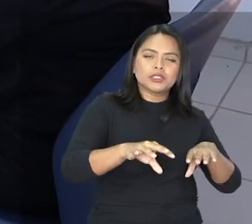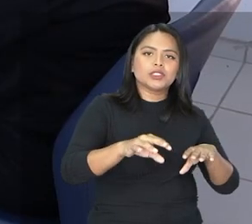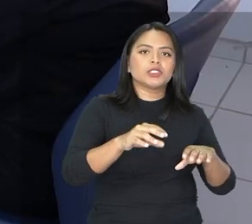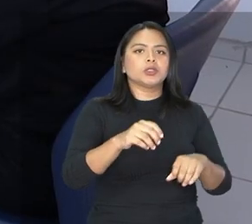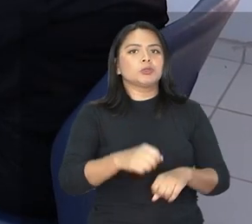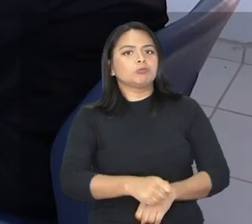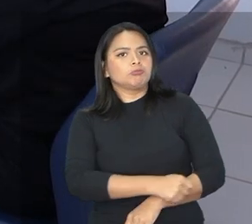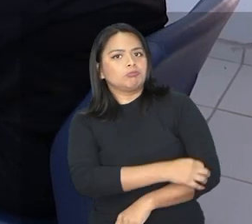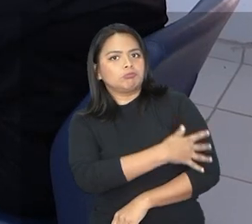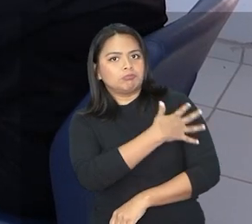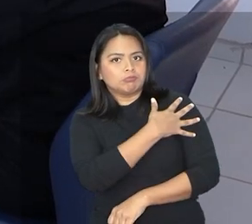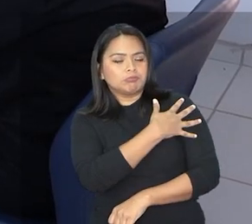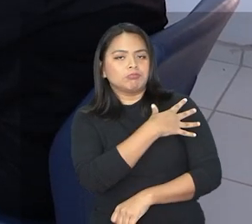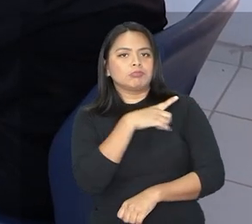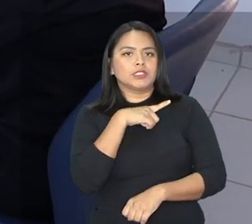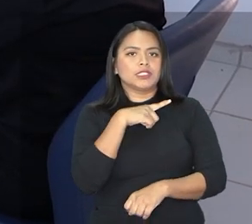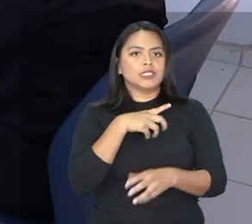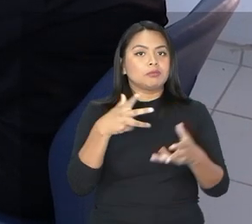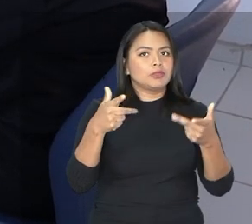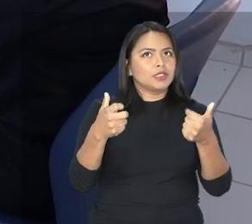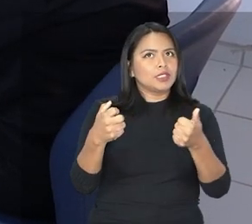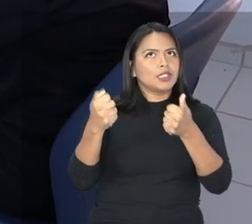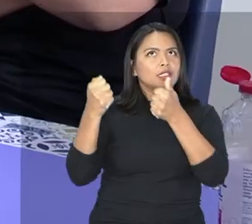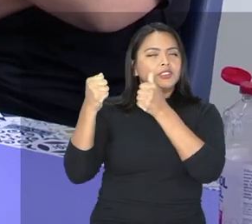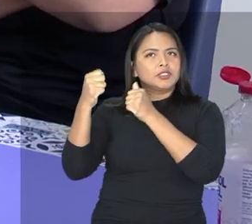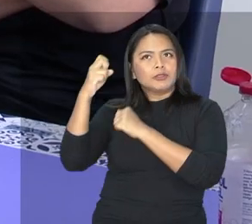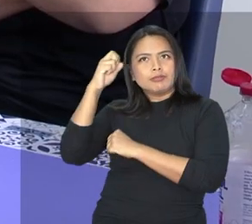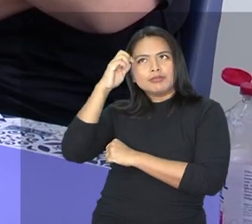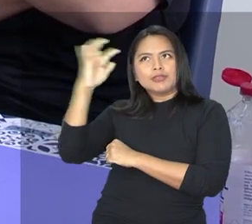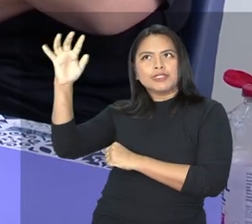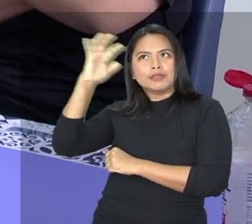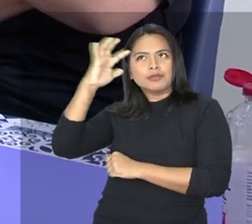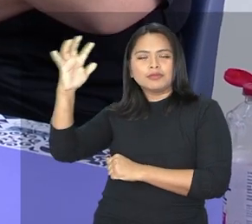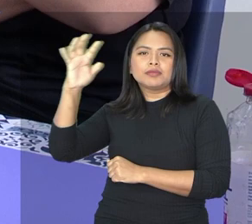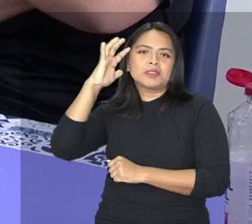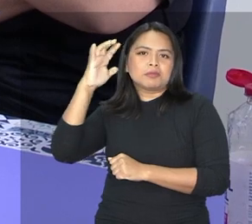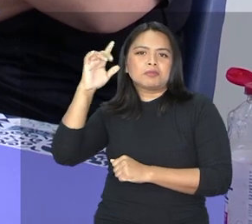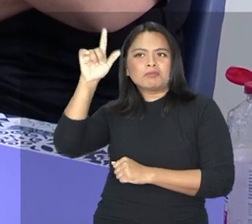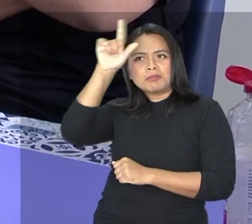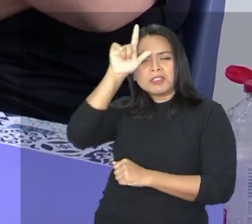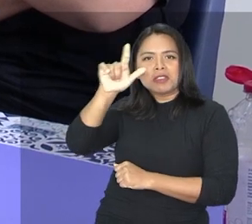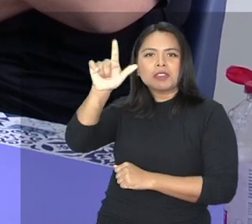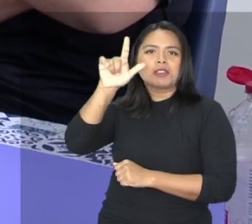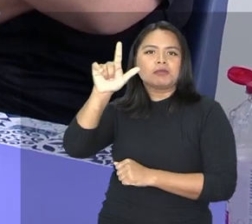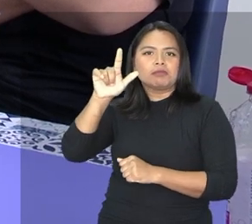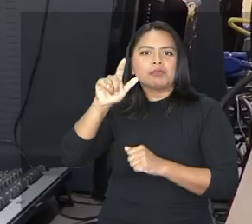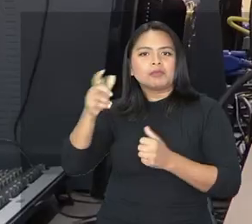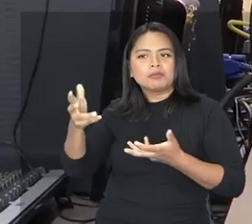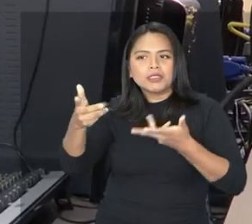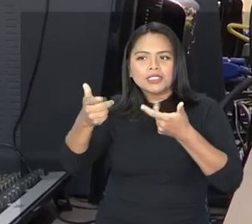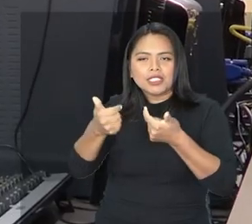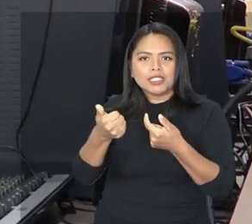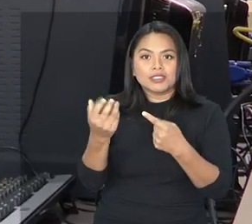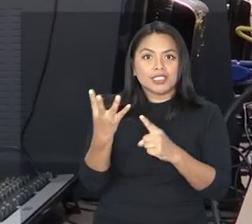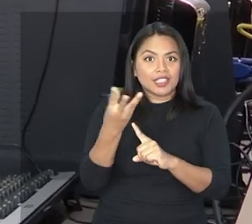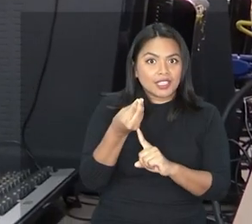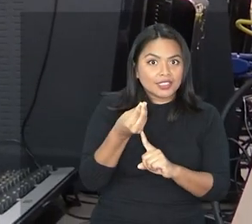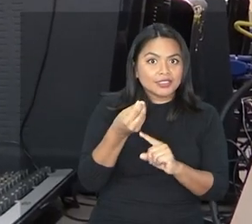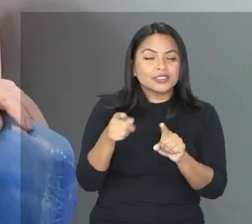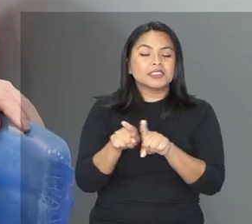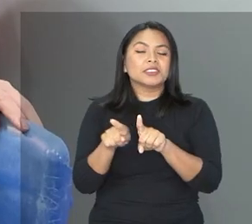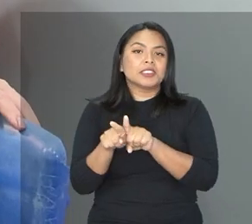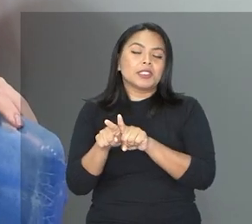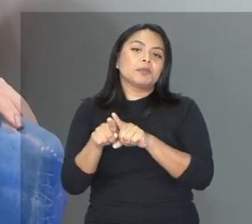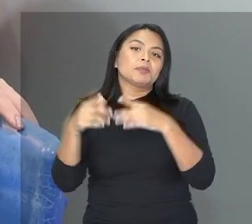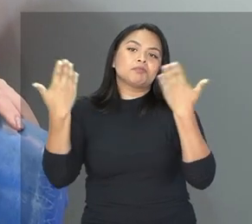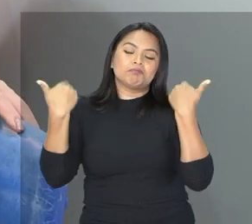apresentam capacidade intelectual, aptidão acadêmica, pensamento criador, capacidade de liderança, talento especial para artes